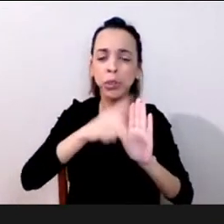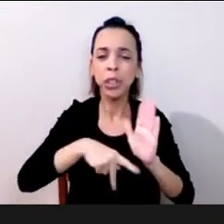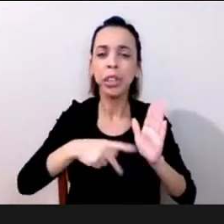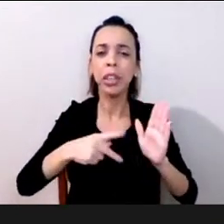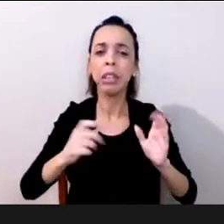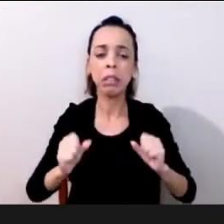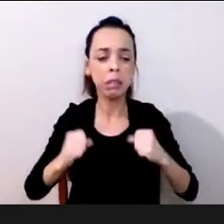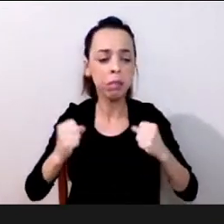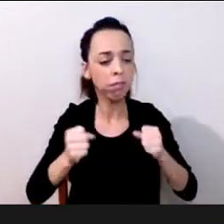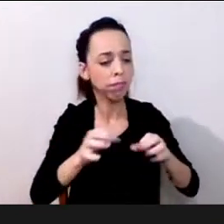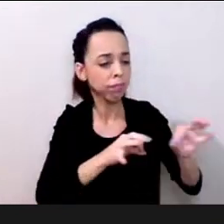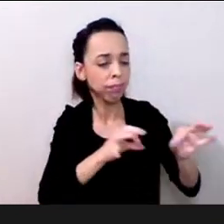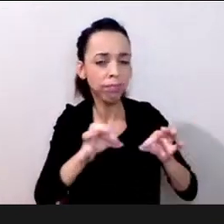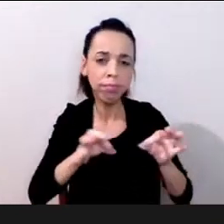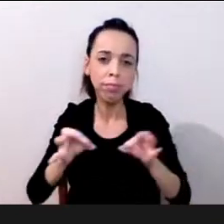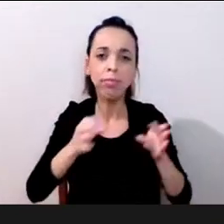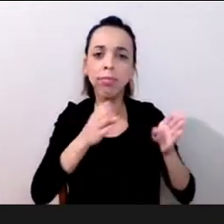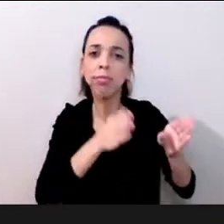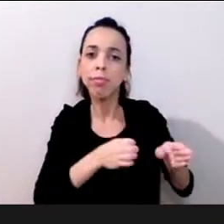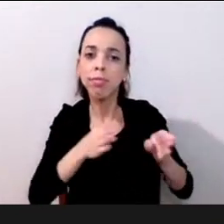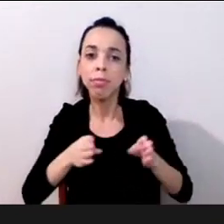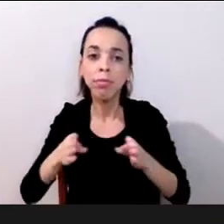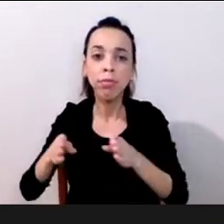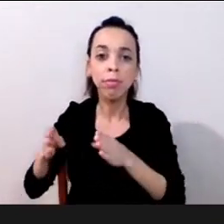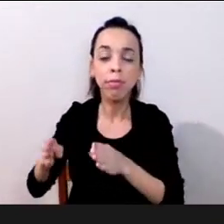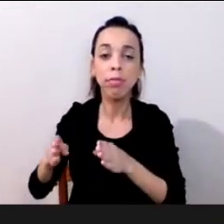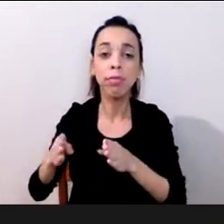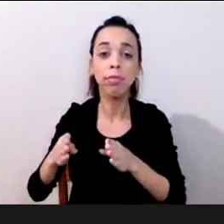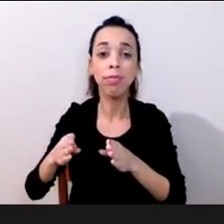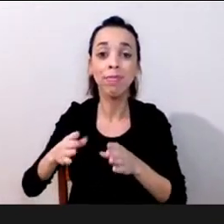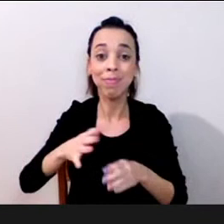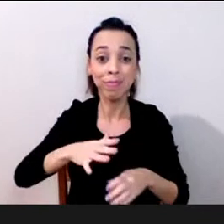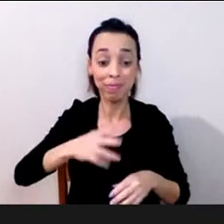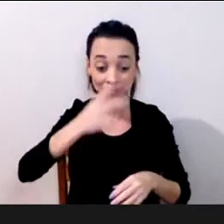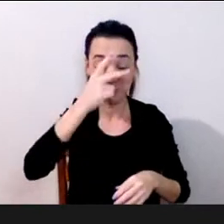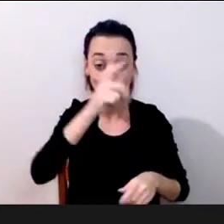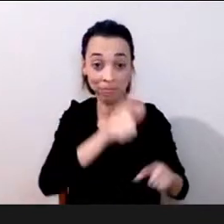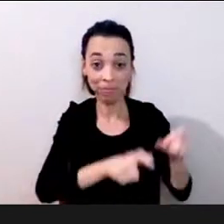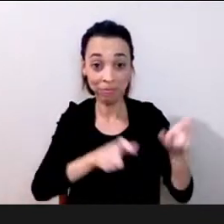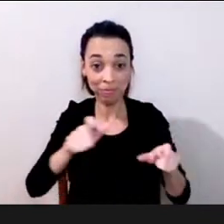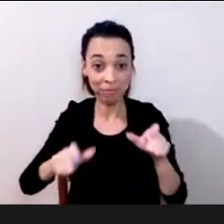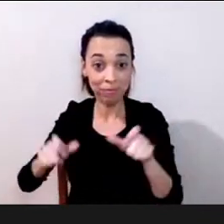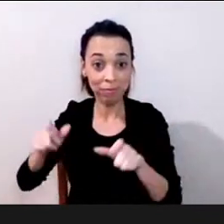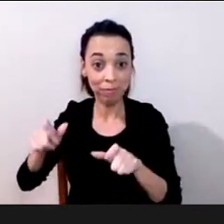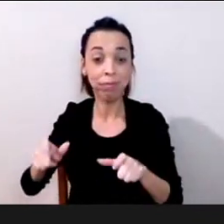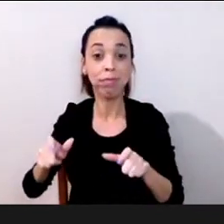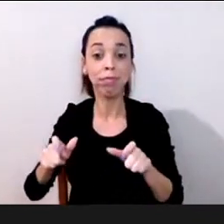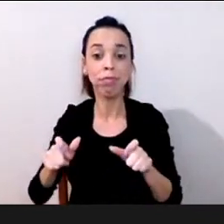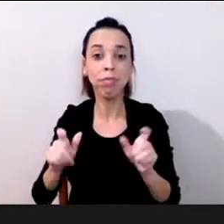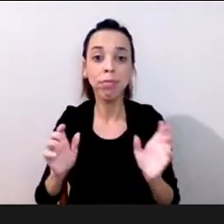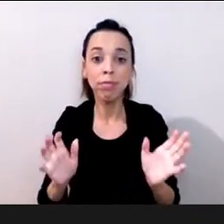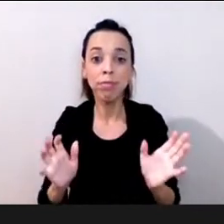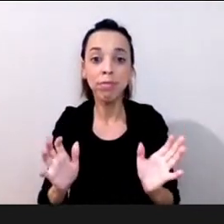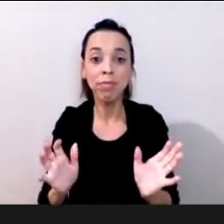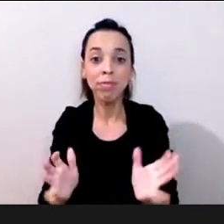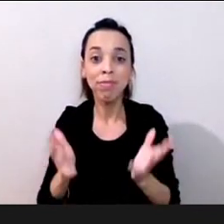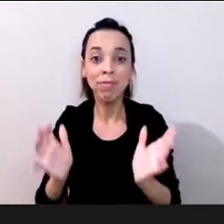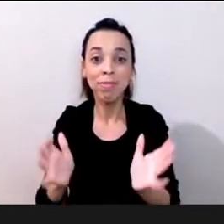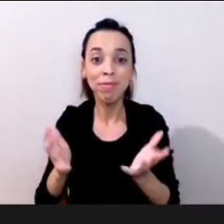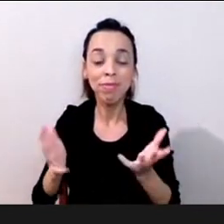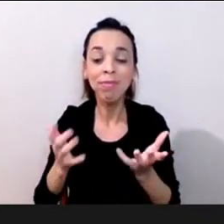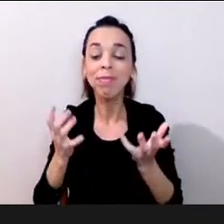trabalho como é que a gente está lançando uma como é a gente está incentivando estimulando esses